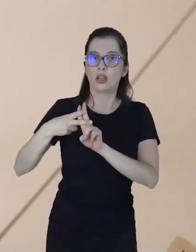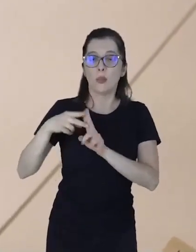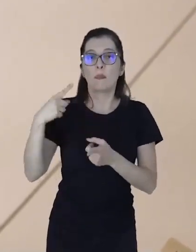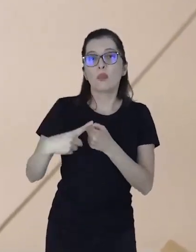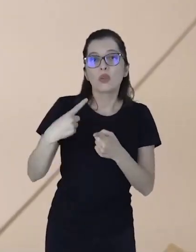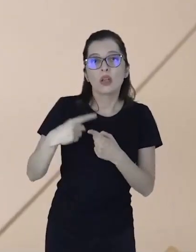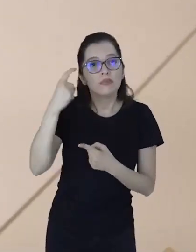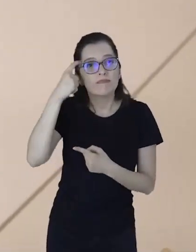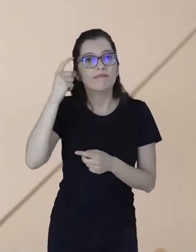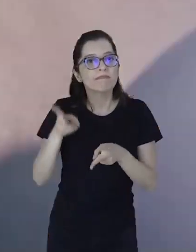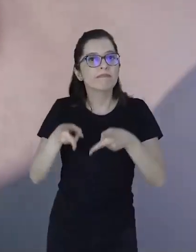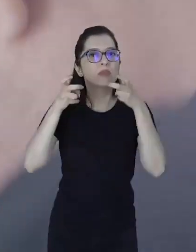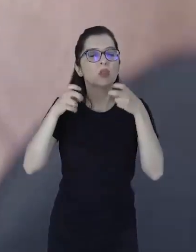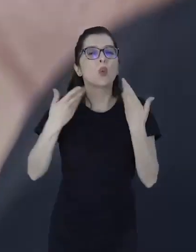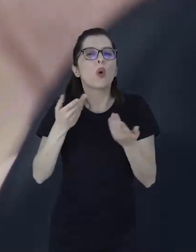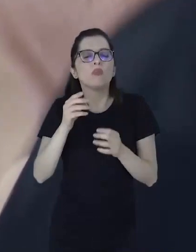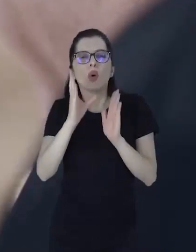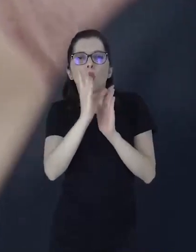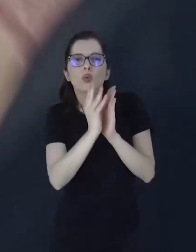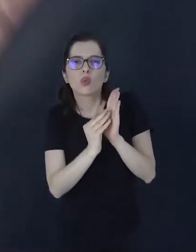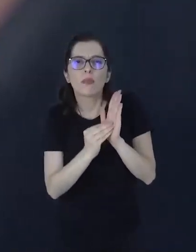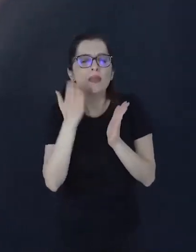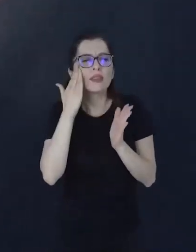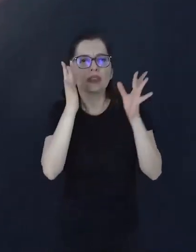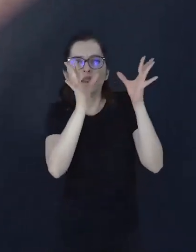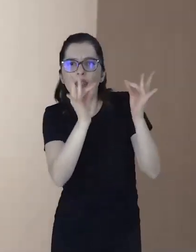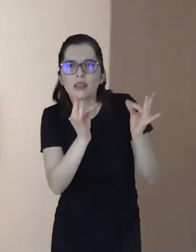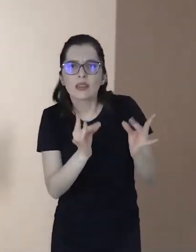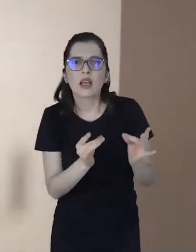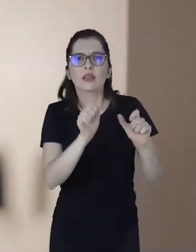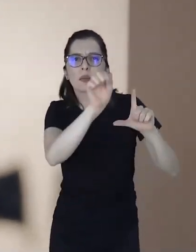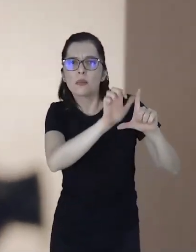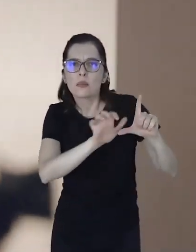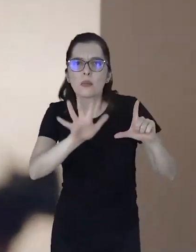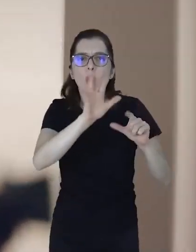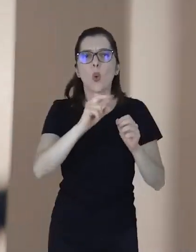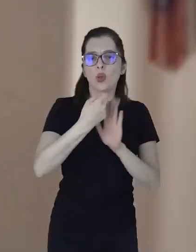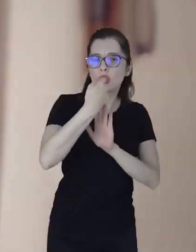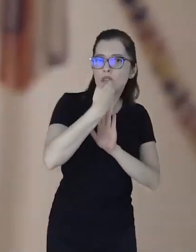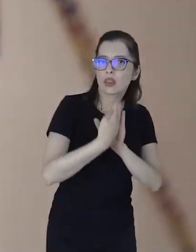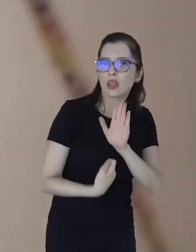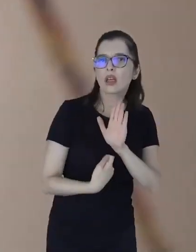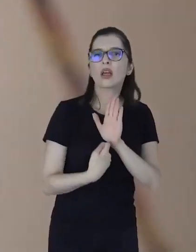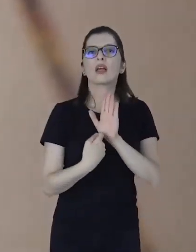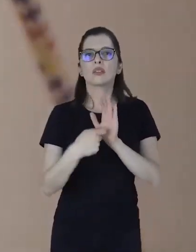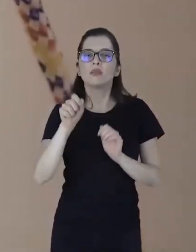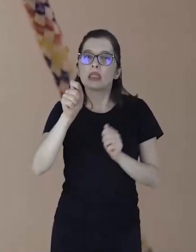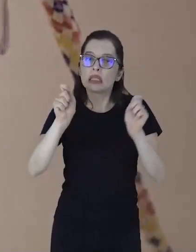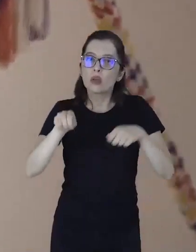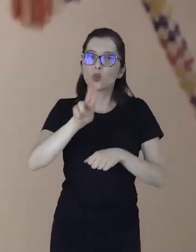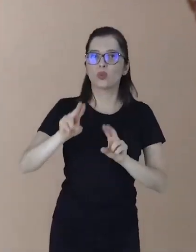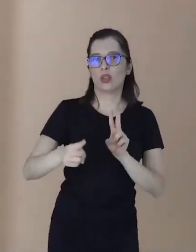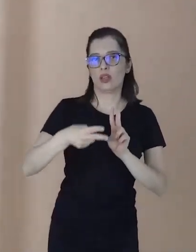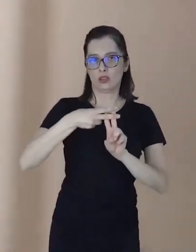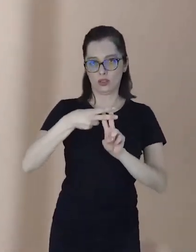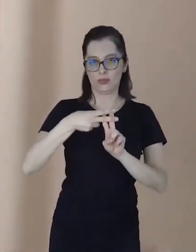hashtag, porque acaba que é uma forma de busca de conteúdos que tem descrição da imagem ou texto alternativo. Porque a hashtag,